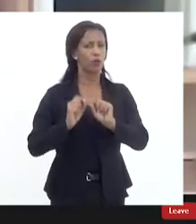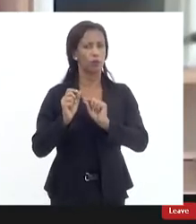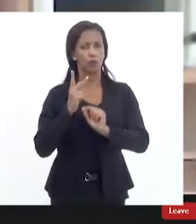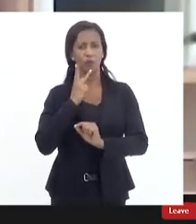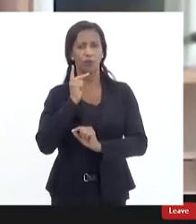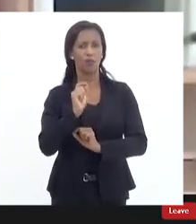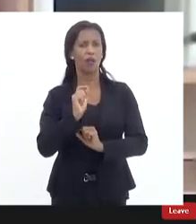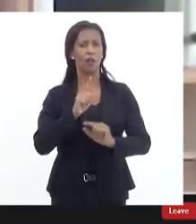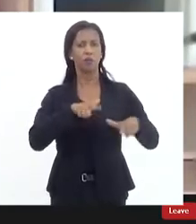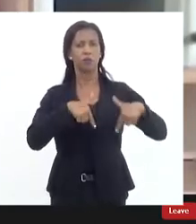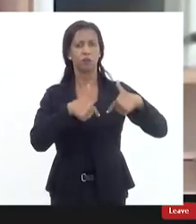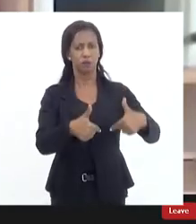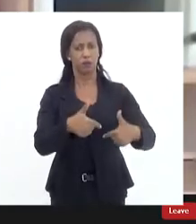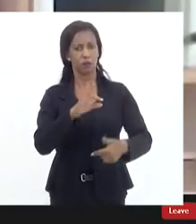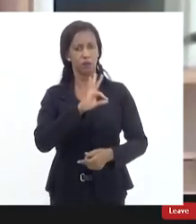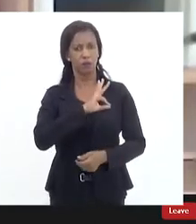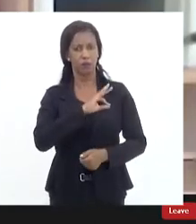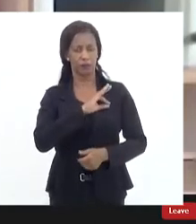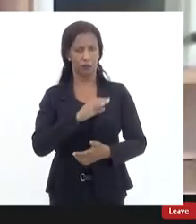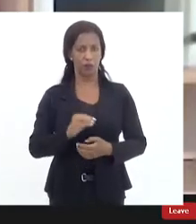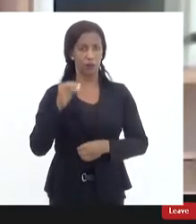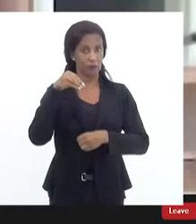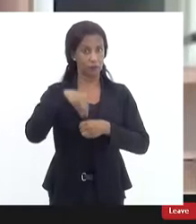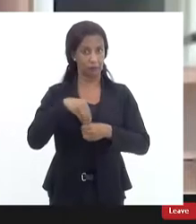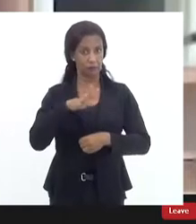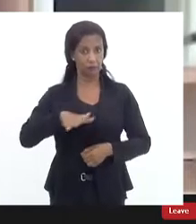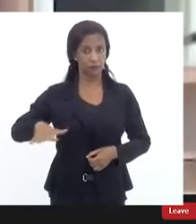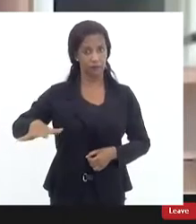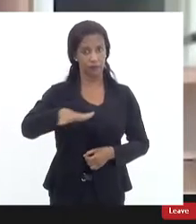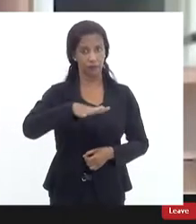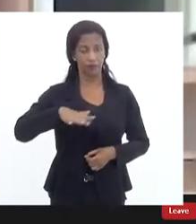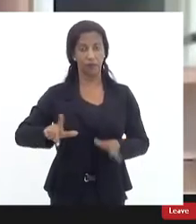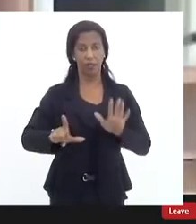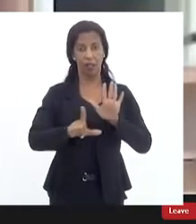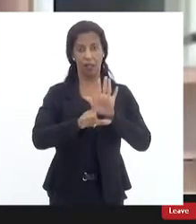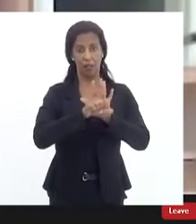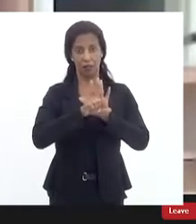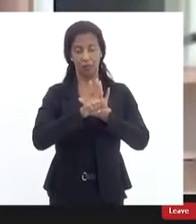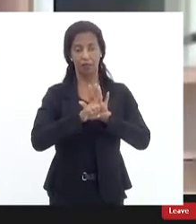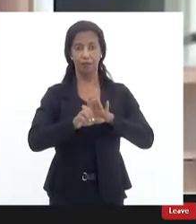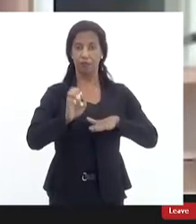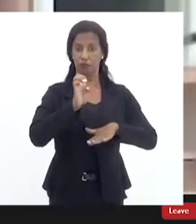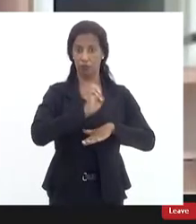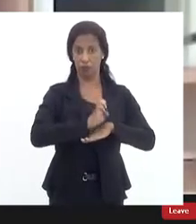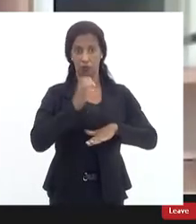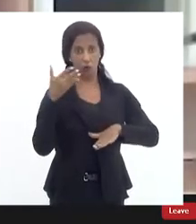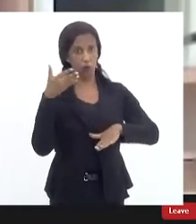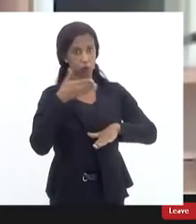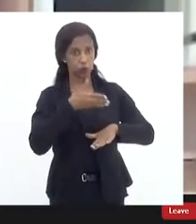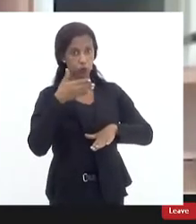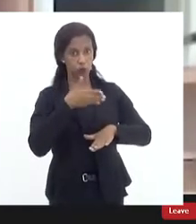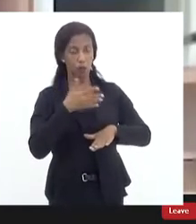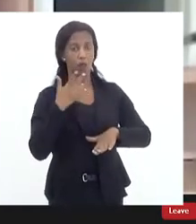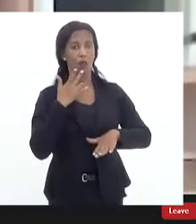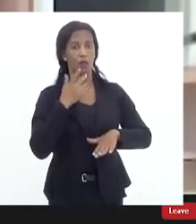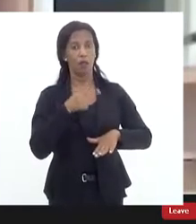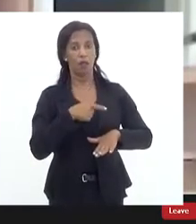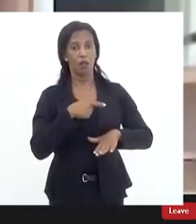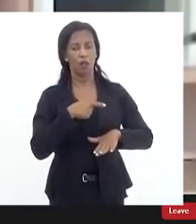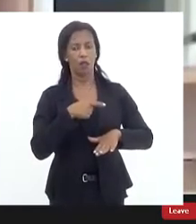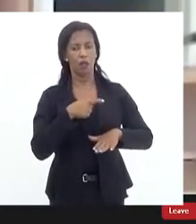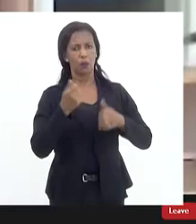conceito de operações policiais a lei estadual inclusive faz uma uma